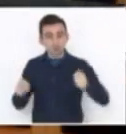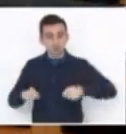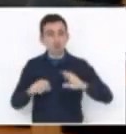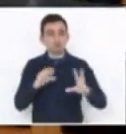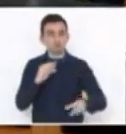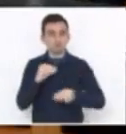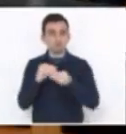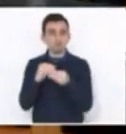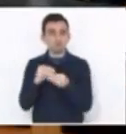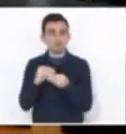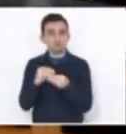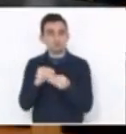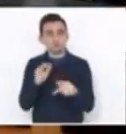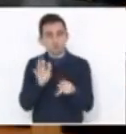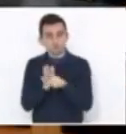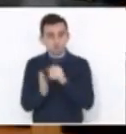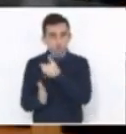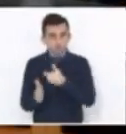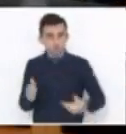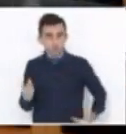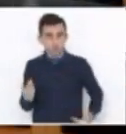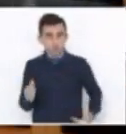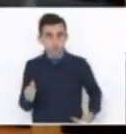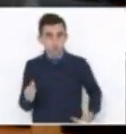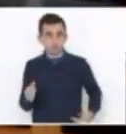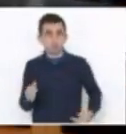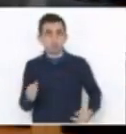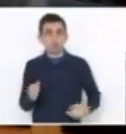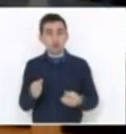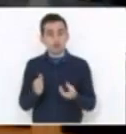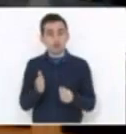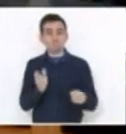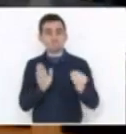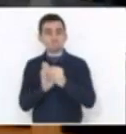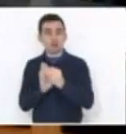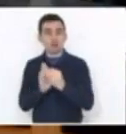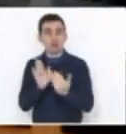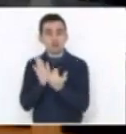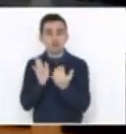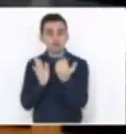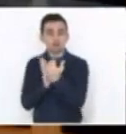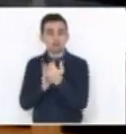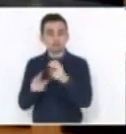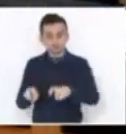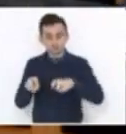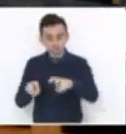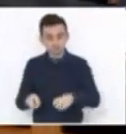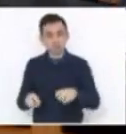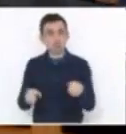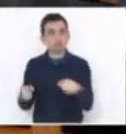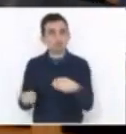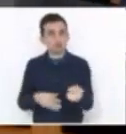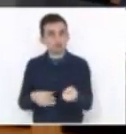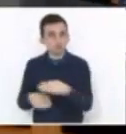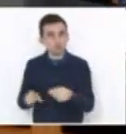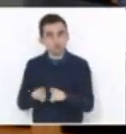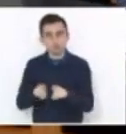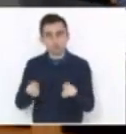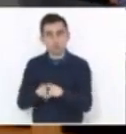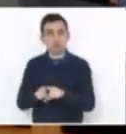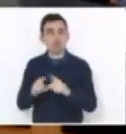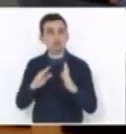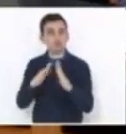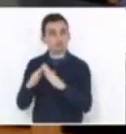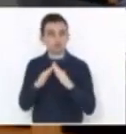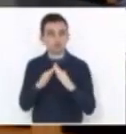do governo, incluindo agricultura, inovação e habitação. Isso foi